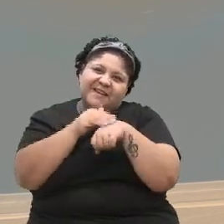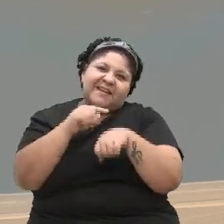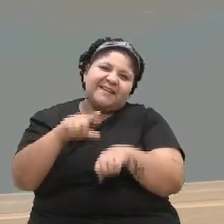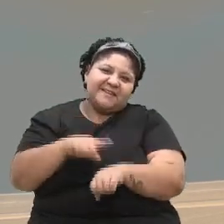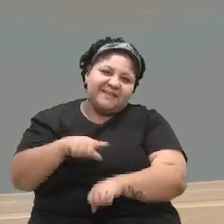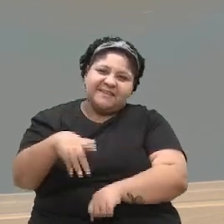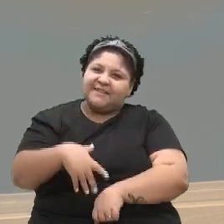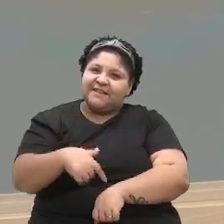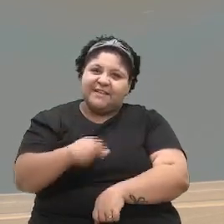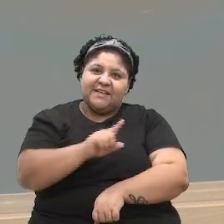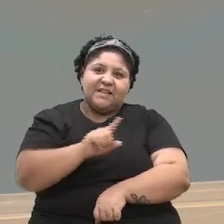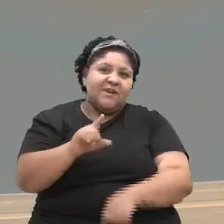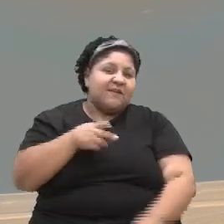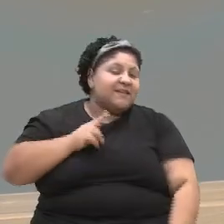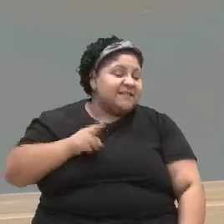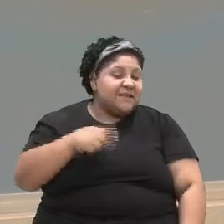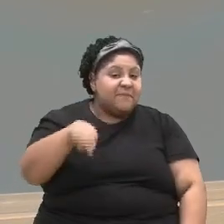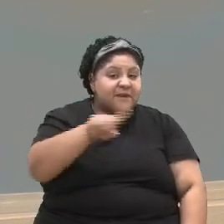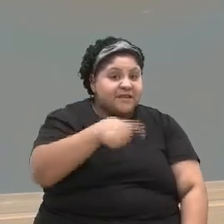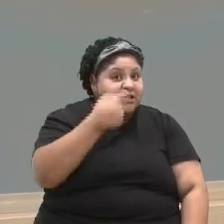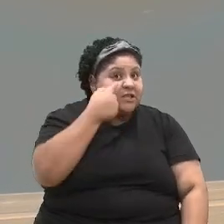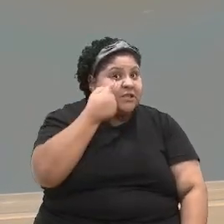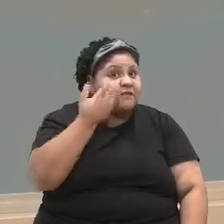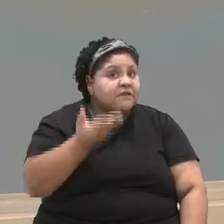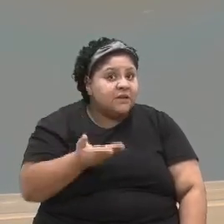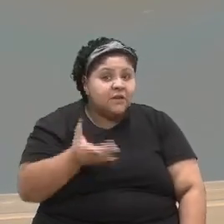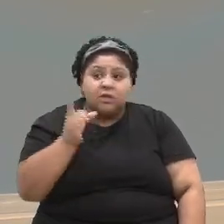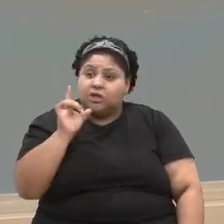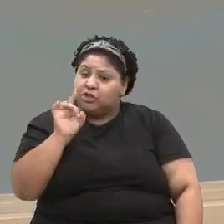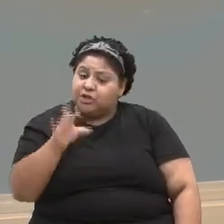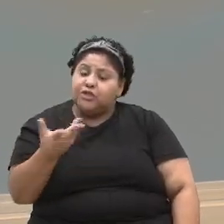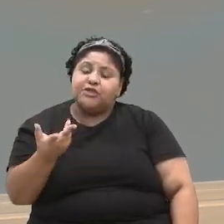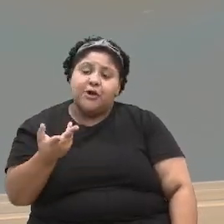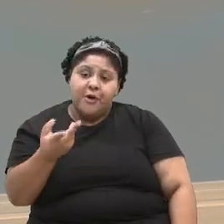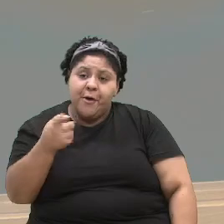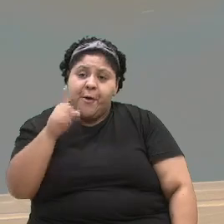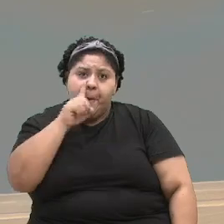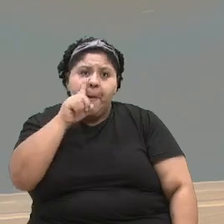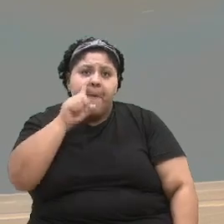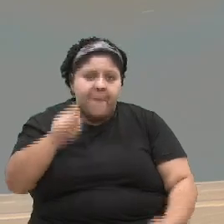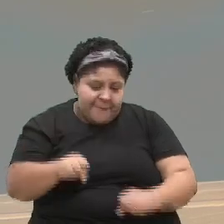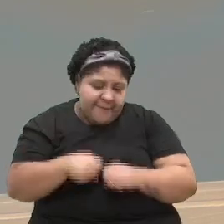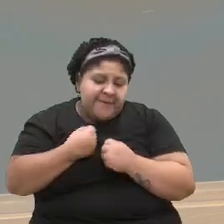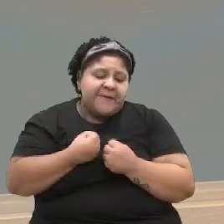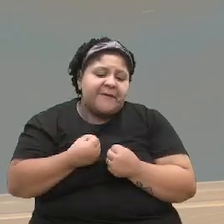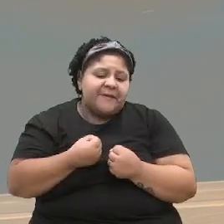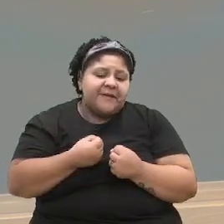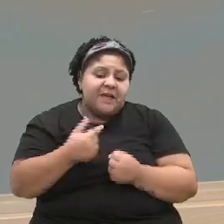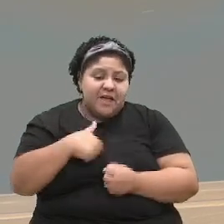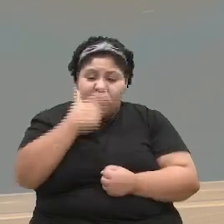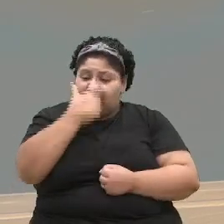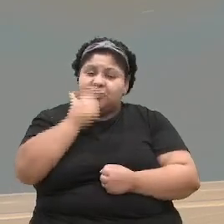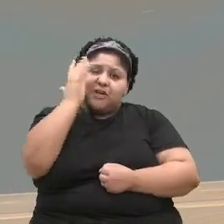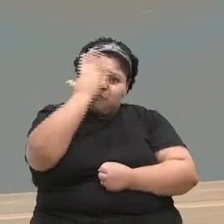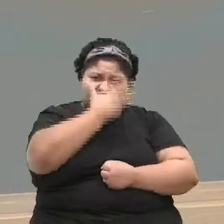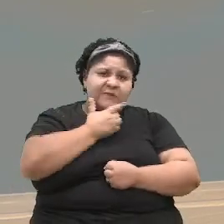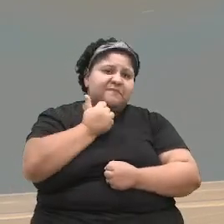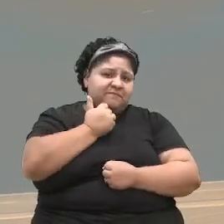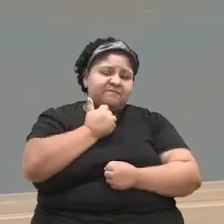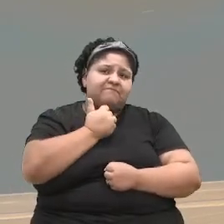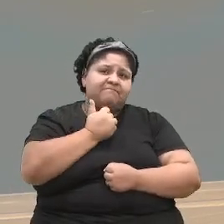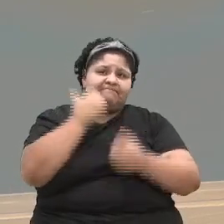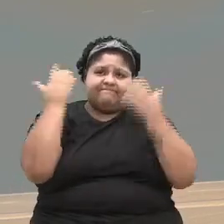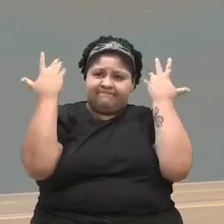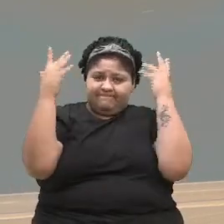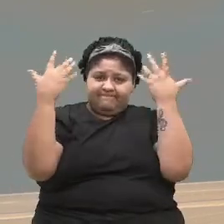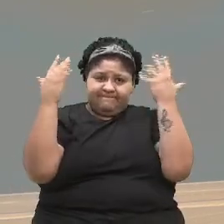que também não é sempre que a gente vê, geralmente são as mães mais empenhadas, achei muito bonito. E